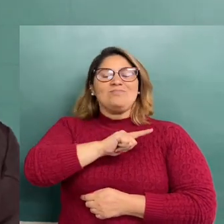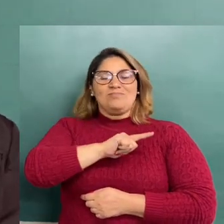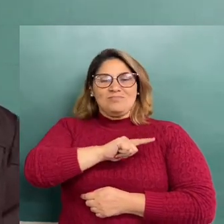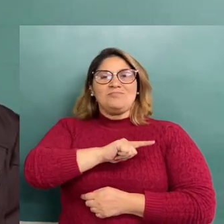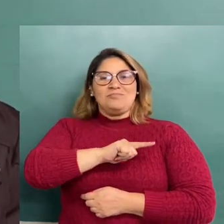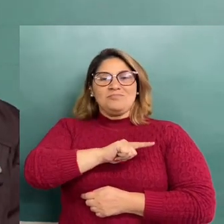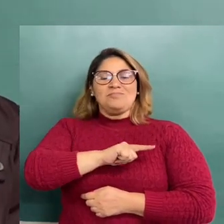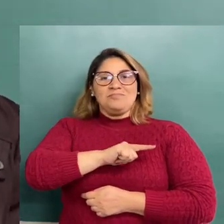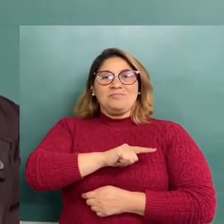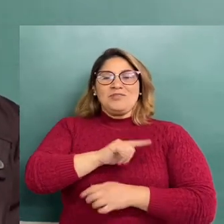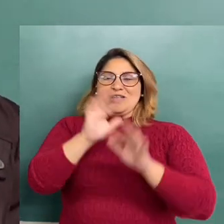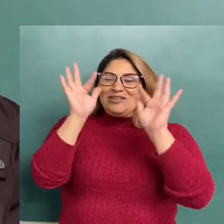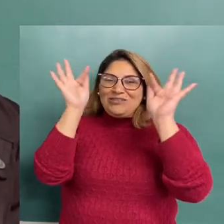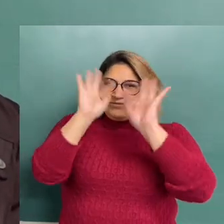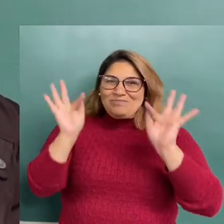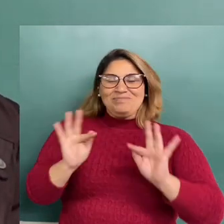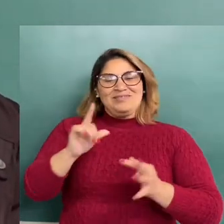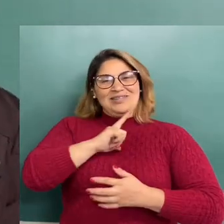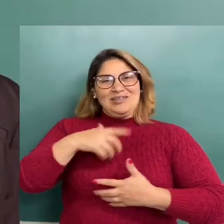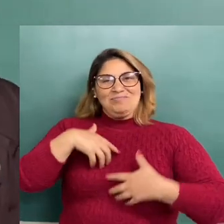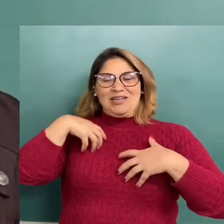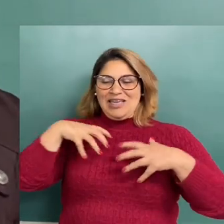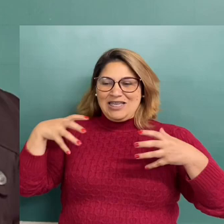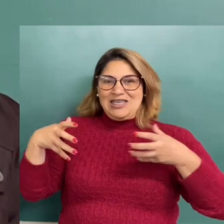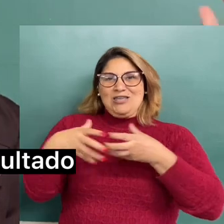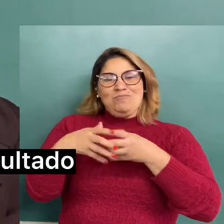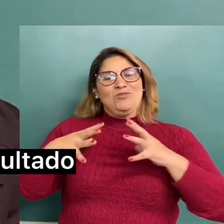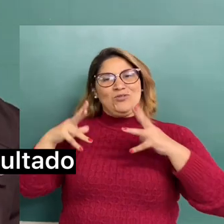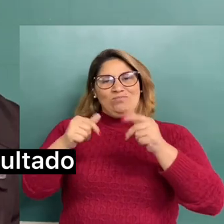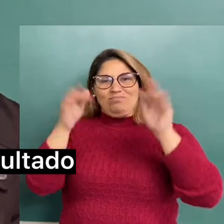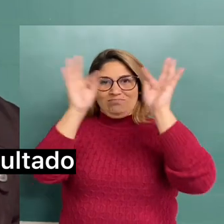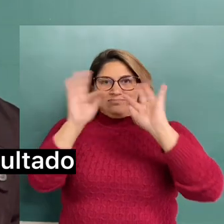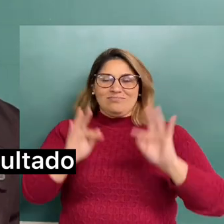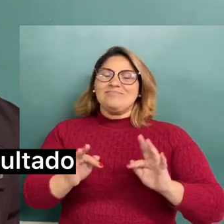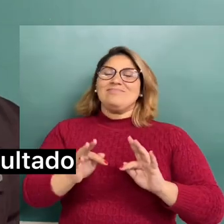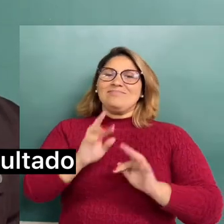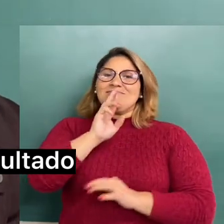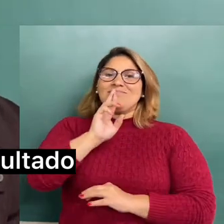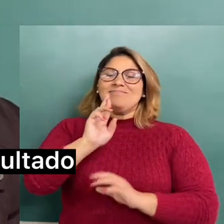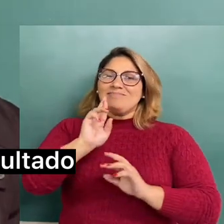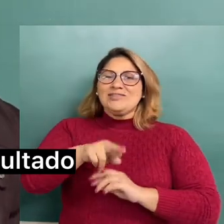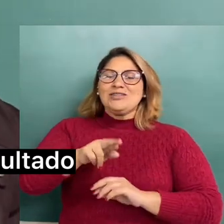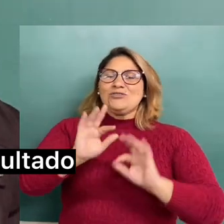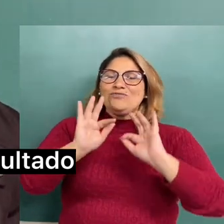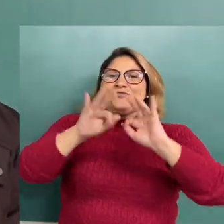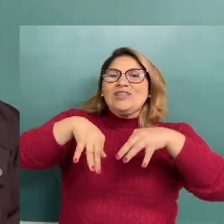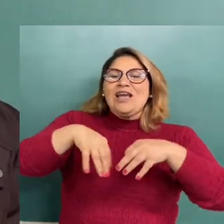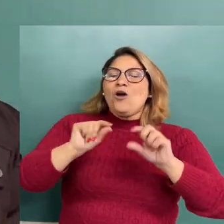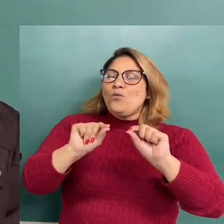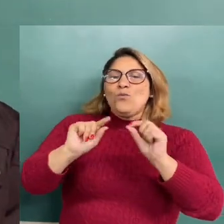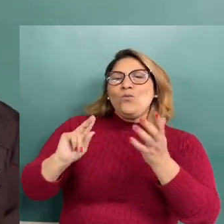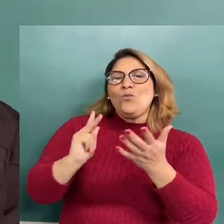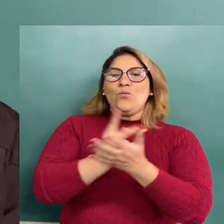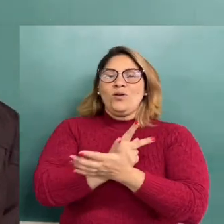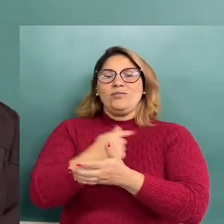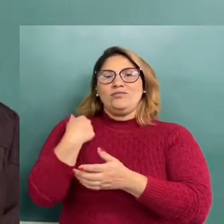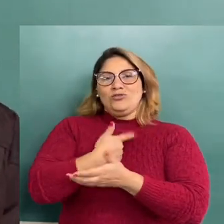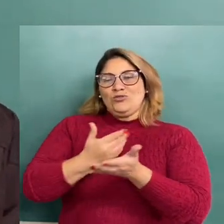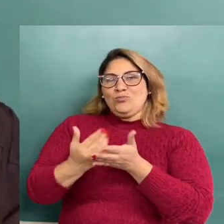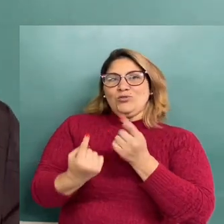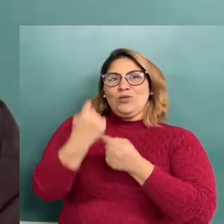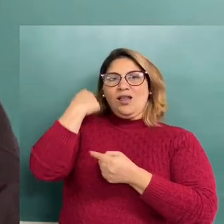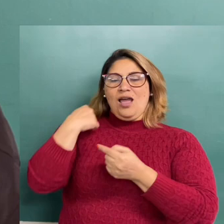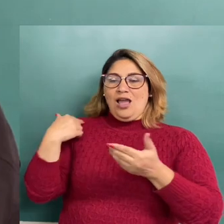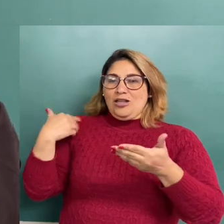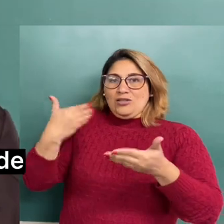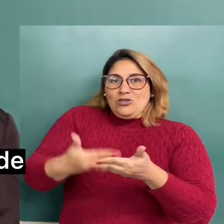está feliz, todos, Toda a equipe, muito feliz com o resultado do que a gente